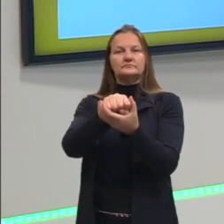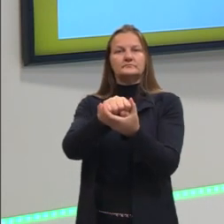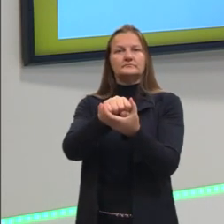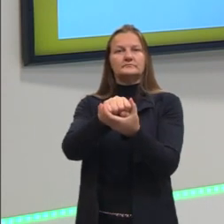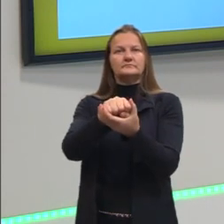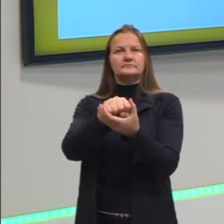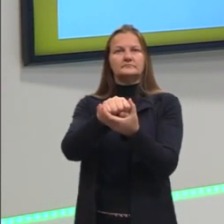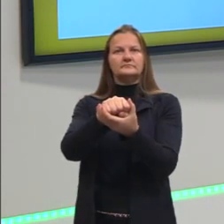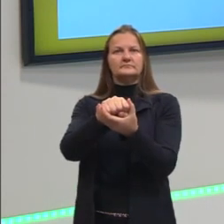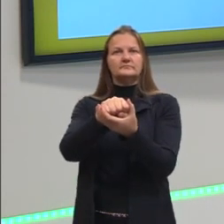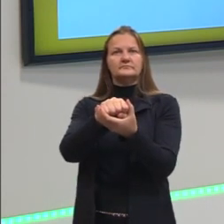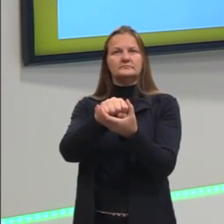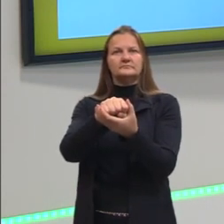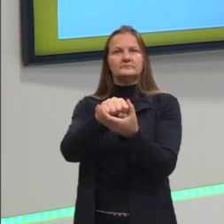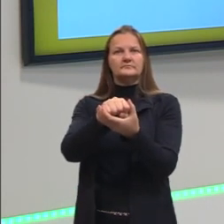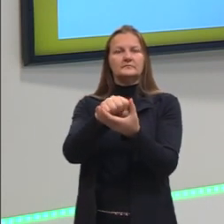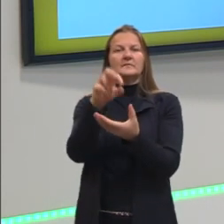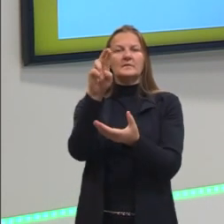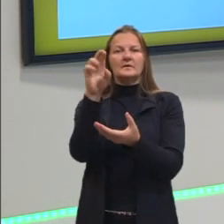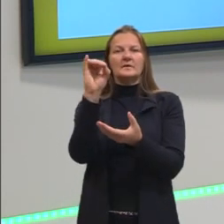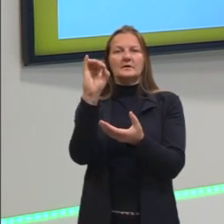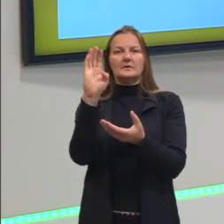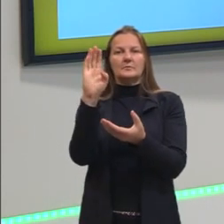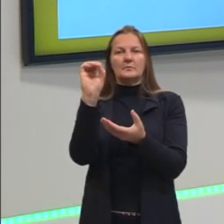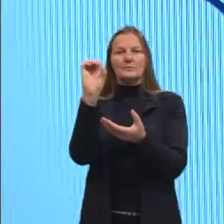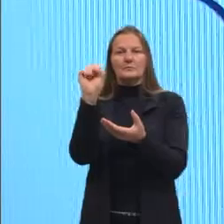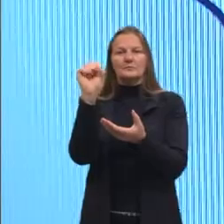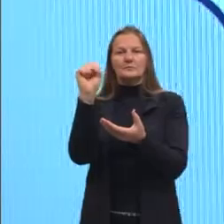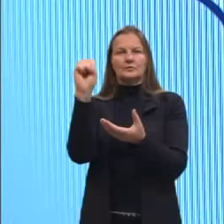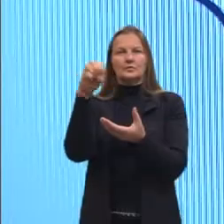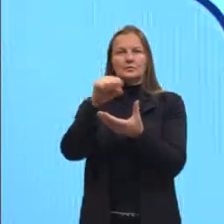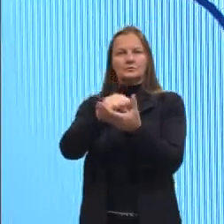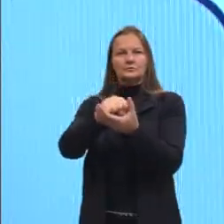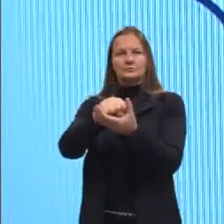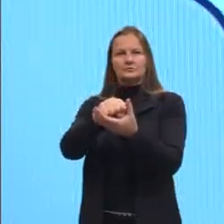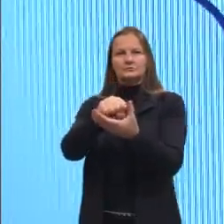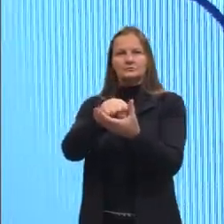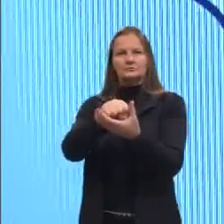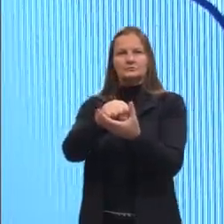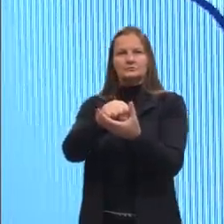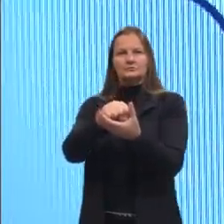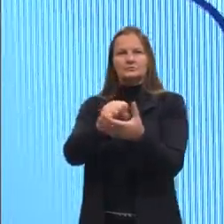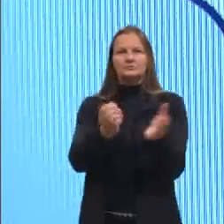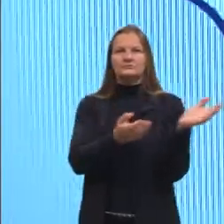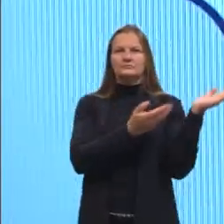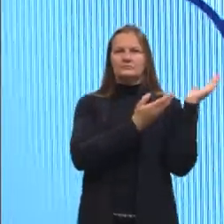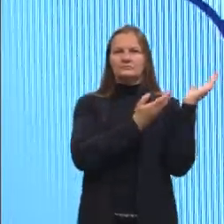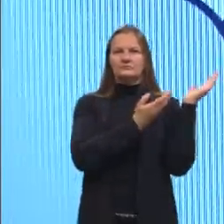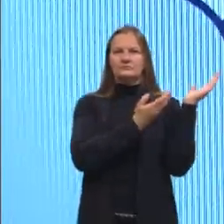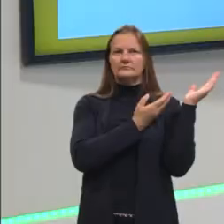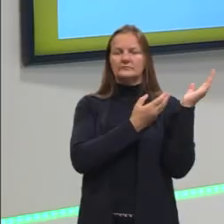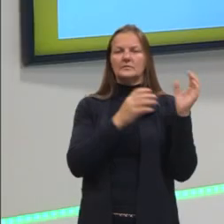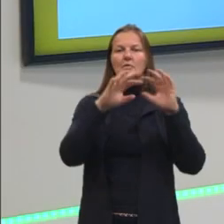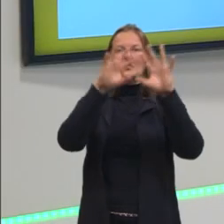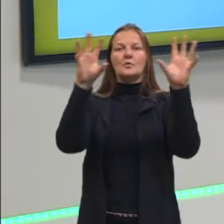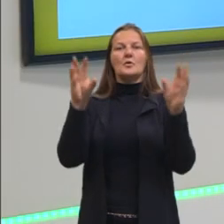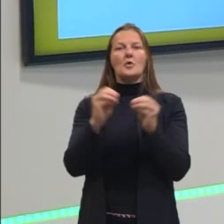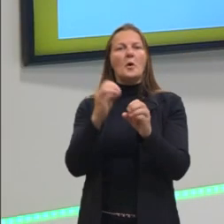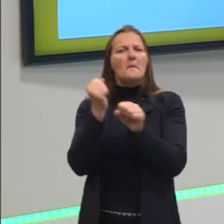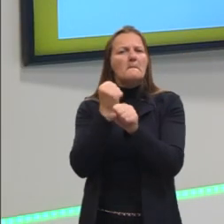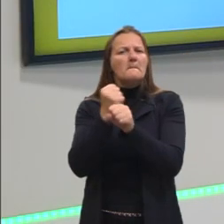aderidos, tá? Então, os ribossomos, quando a gente falar em ribossomos, já tem que vir à mente a síntese, a produção